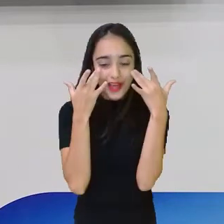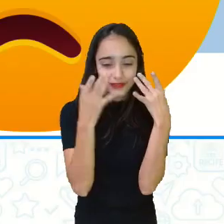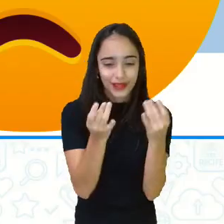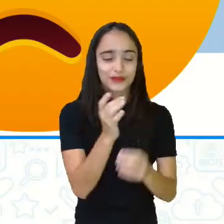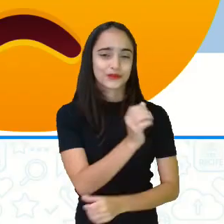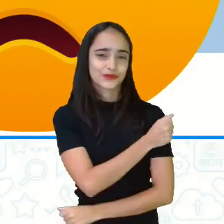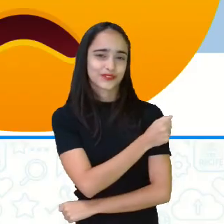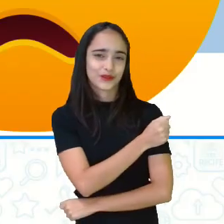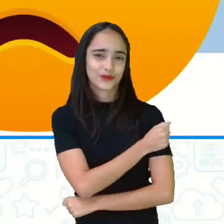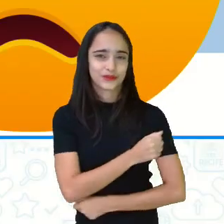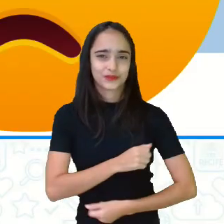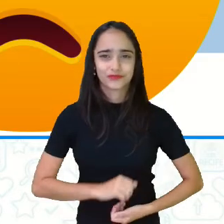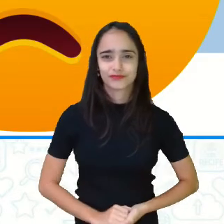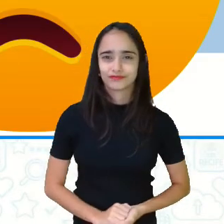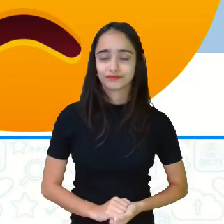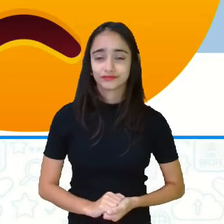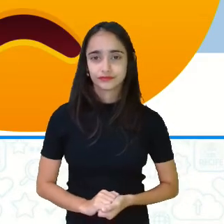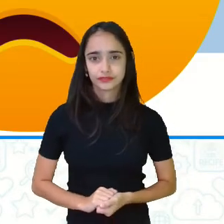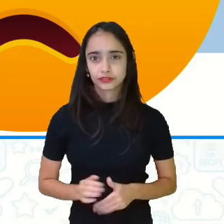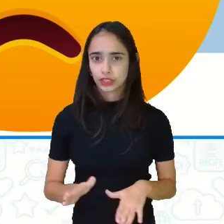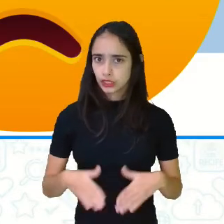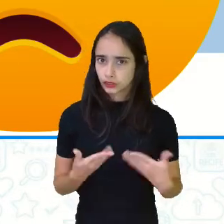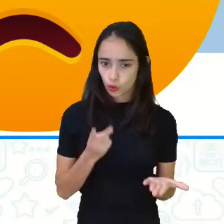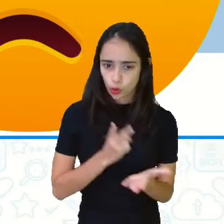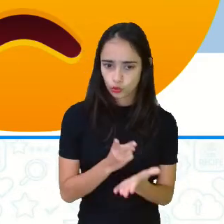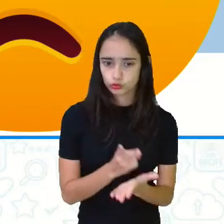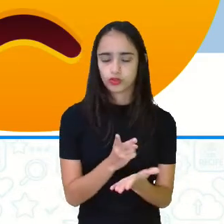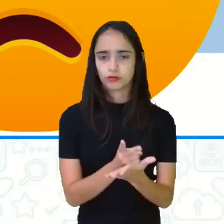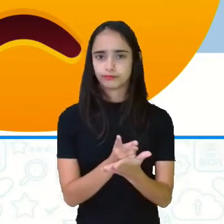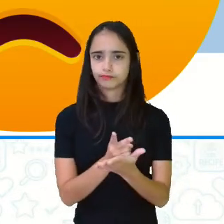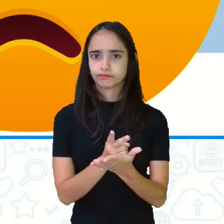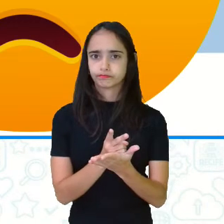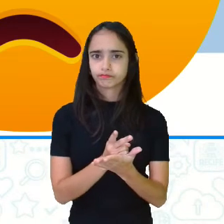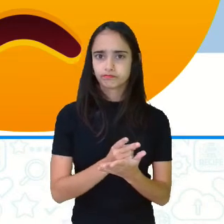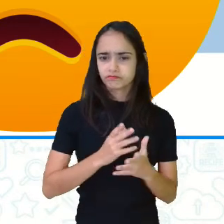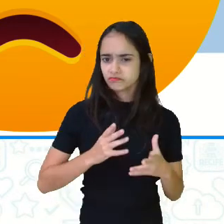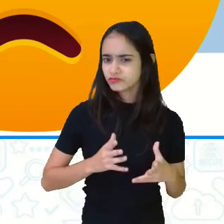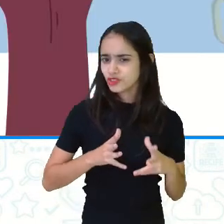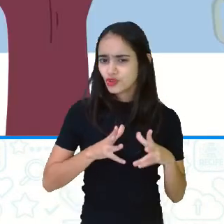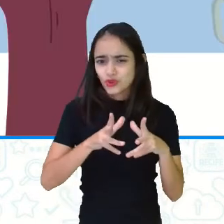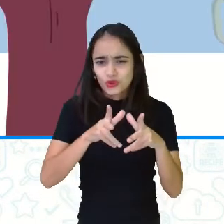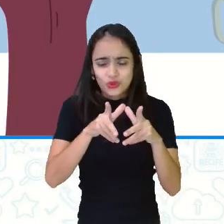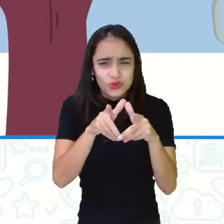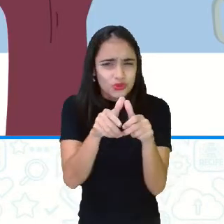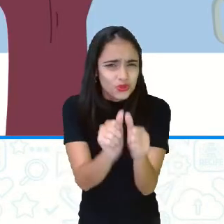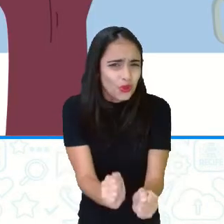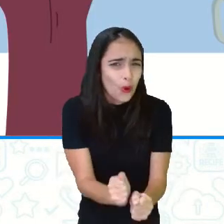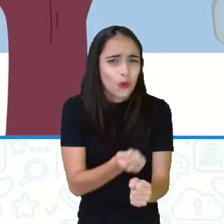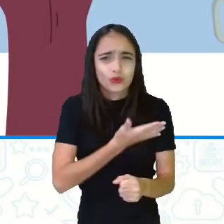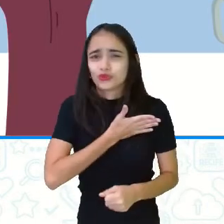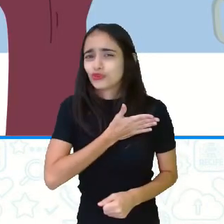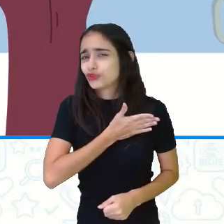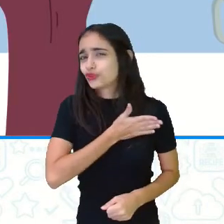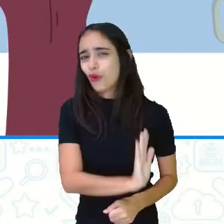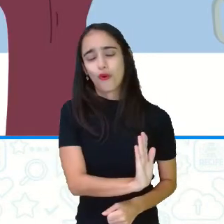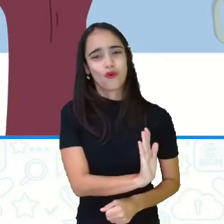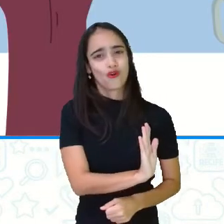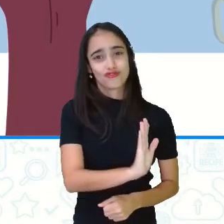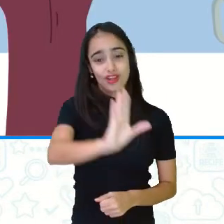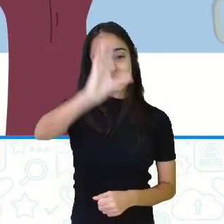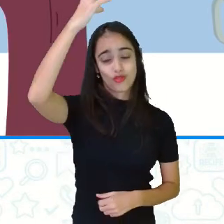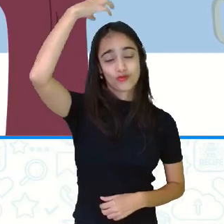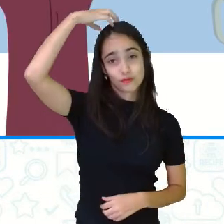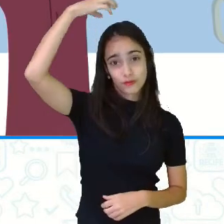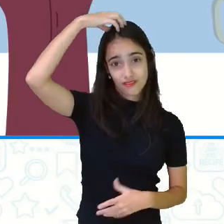setores da sociedade, ó, não estavam gostando muito do imperador também não, viu? Ninguém estava feliz com o imperador na realidade, ó. Os grandes